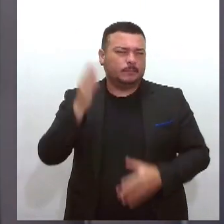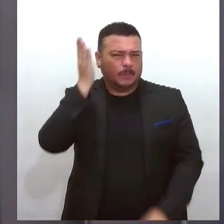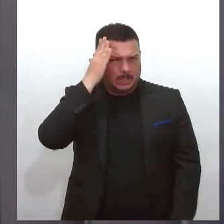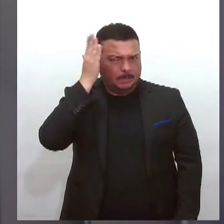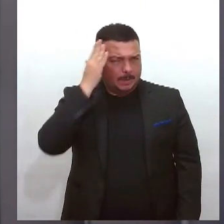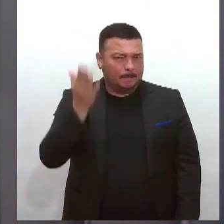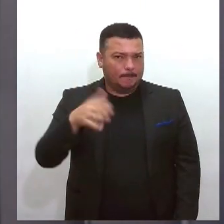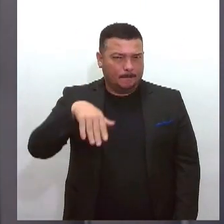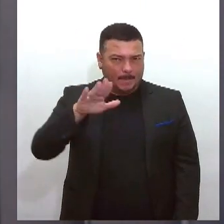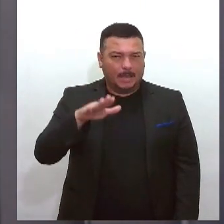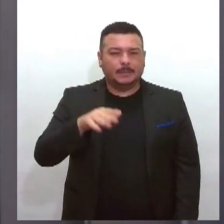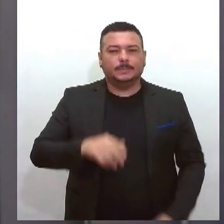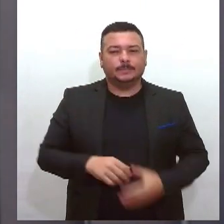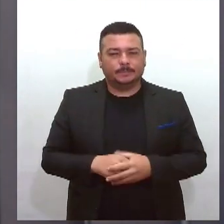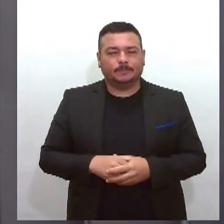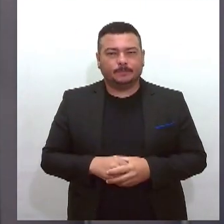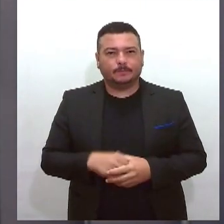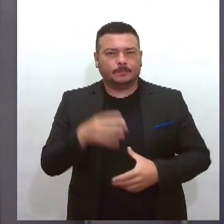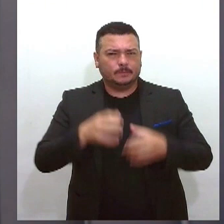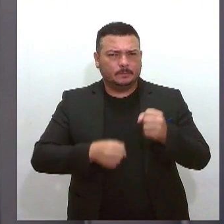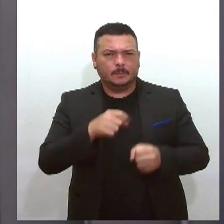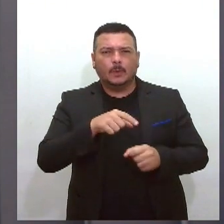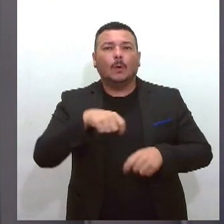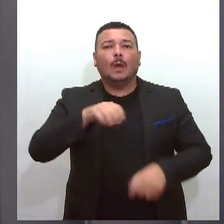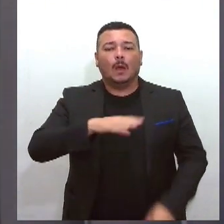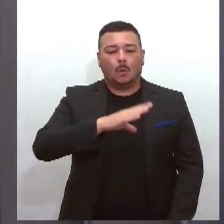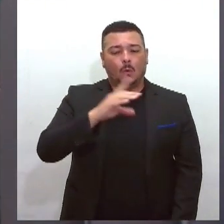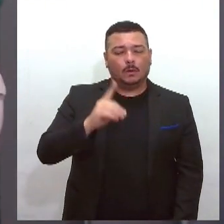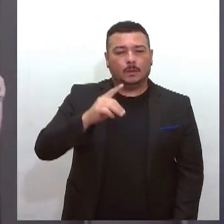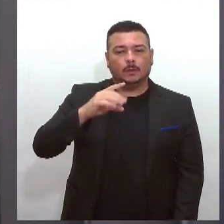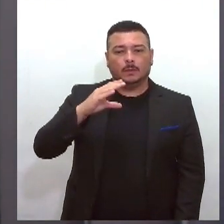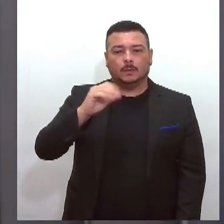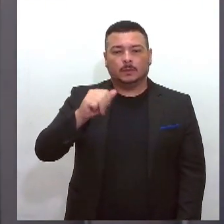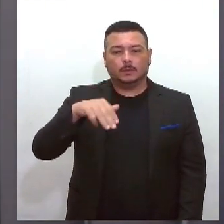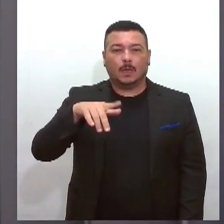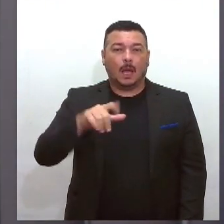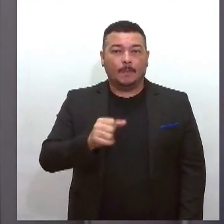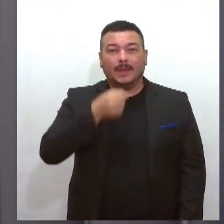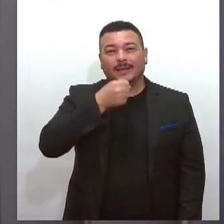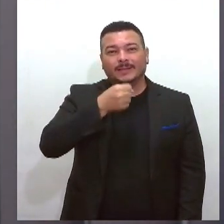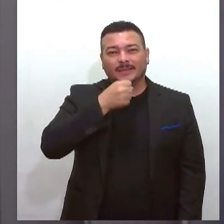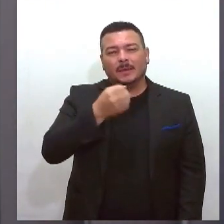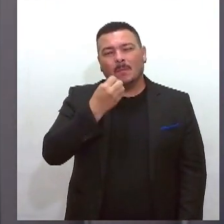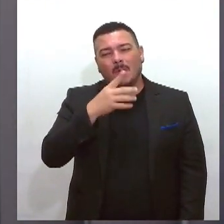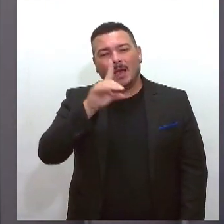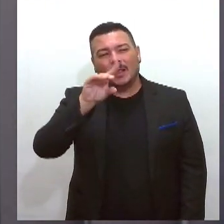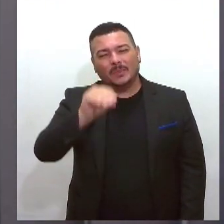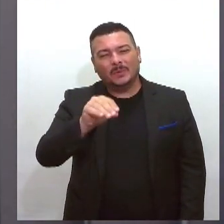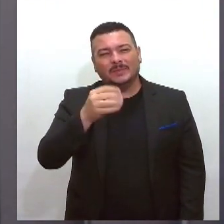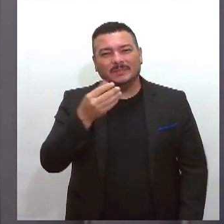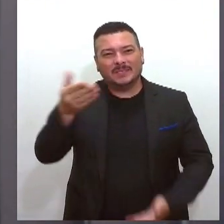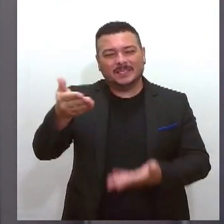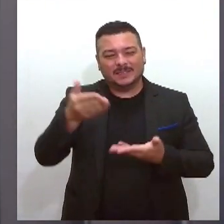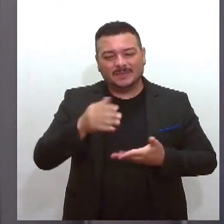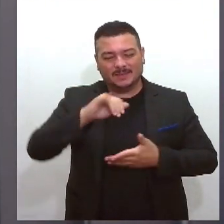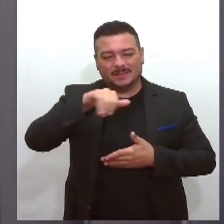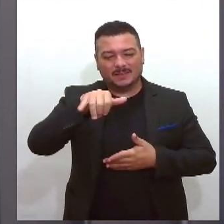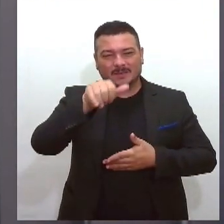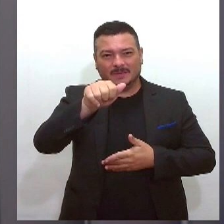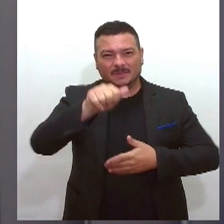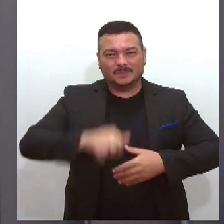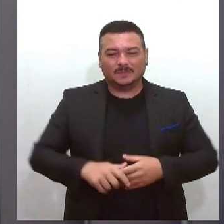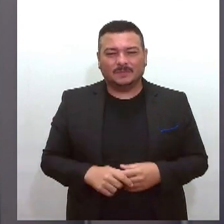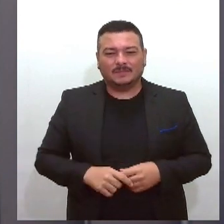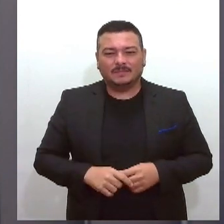Leite com a coordenadora Camila Bacan, que já está com a gente. Boa noite, Camila. Seja muito bem-vinda ao Jornal da Lese. Boa noite,